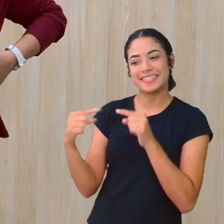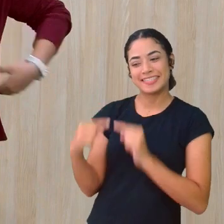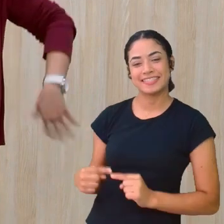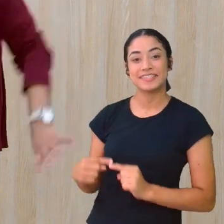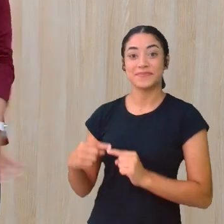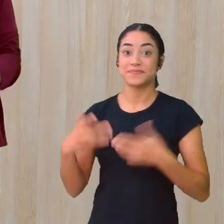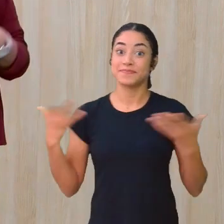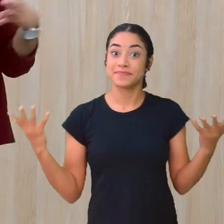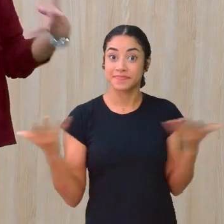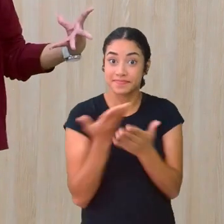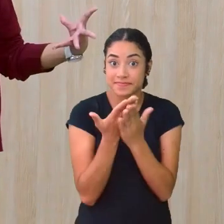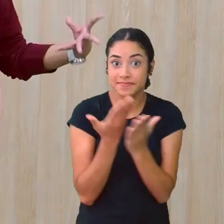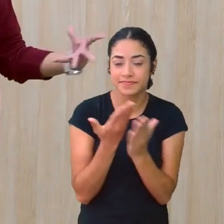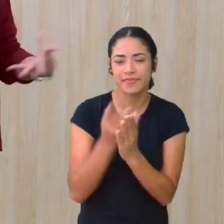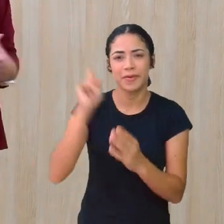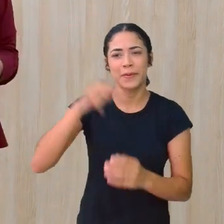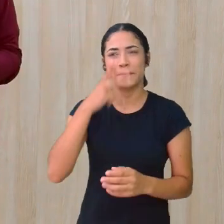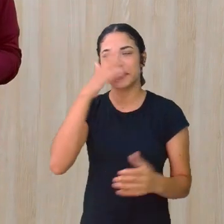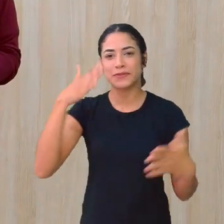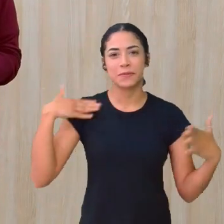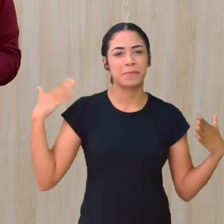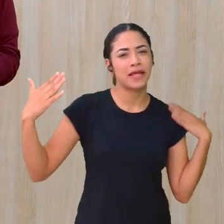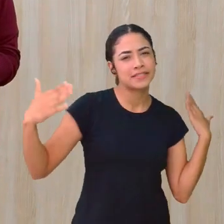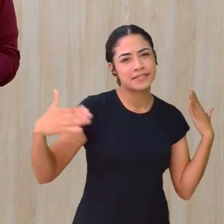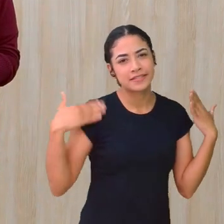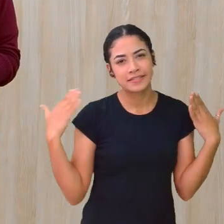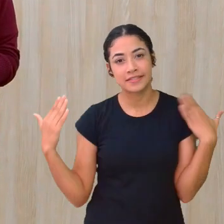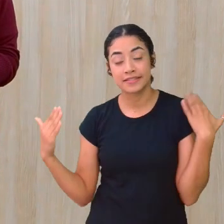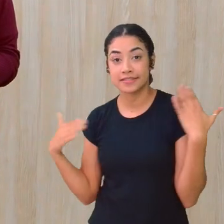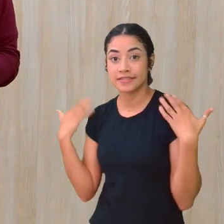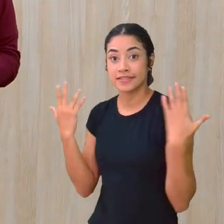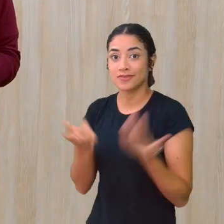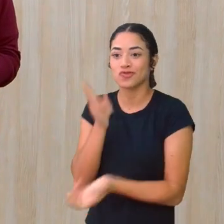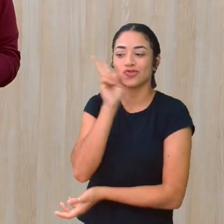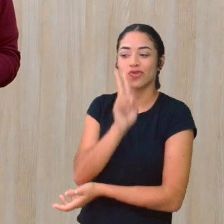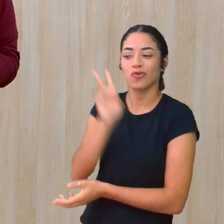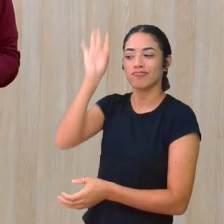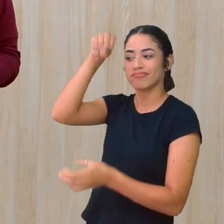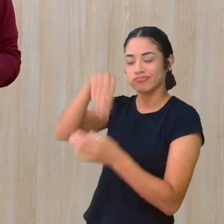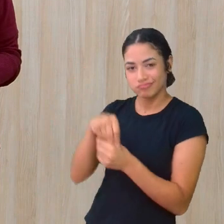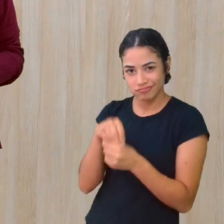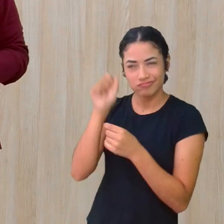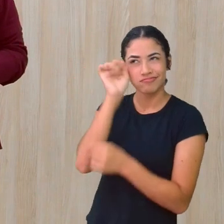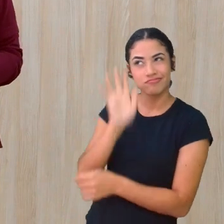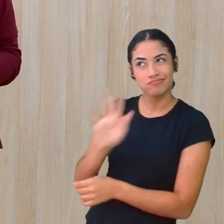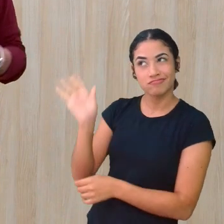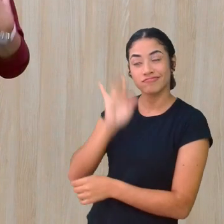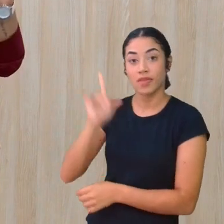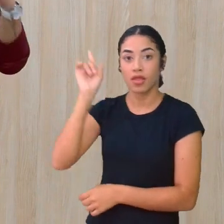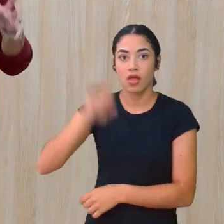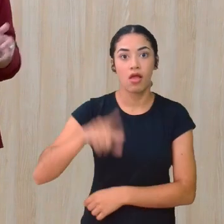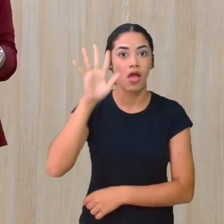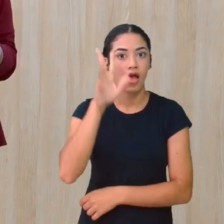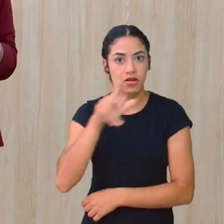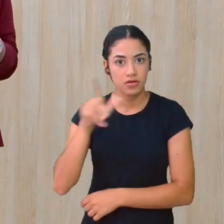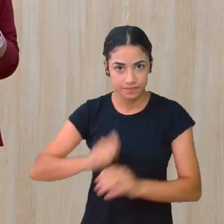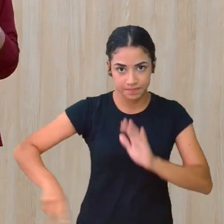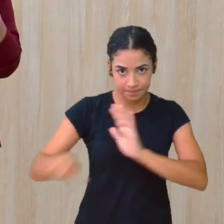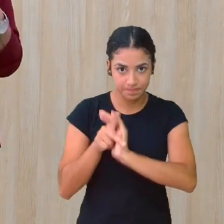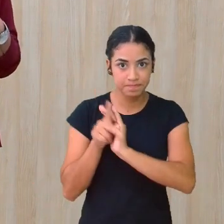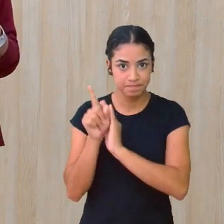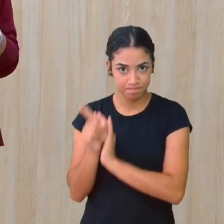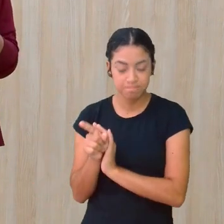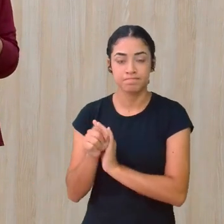aula de hoje na verdade é um passeio, né? A gente vai fazer um passeio por duas narrativas bem legais aí, narrativas africanas, pra que a gente consiga